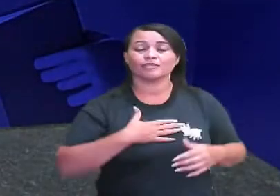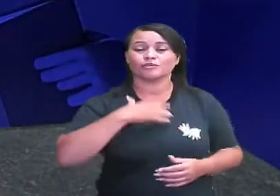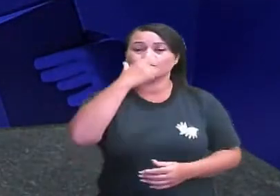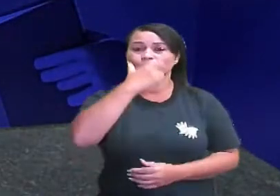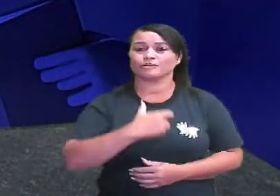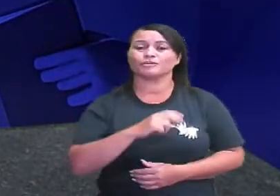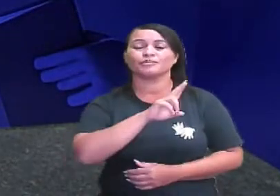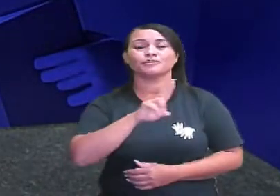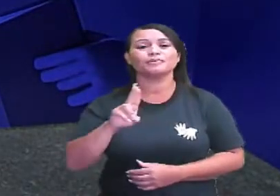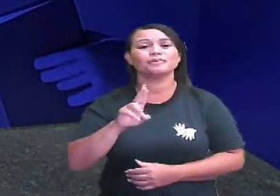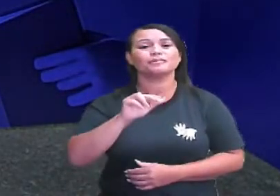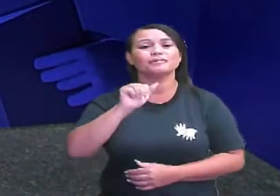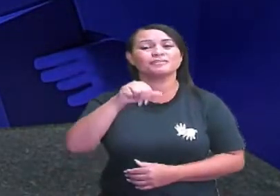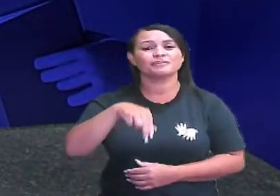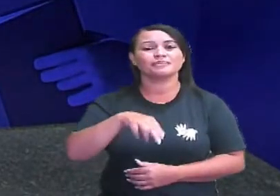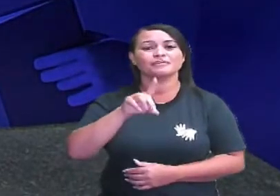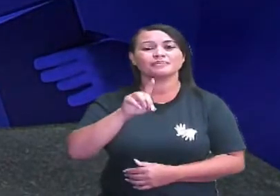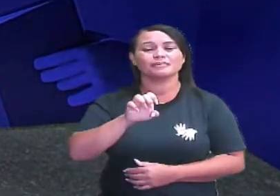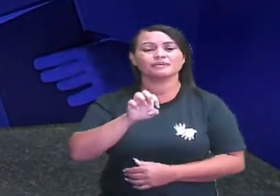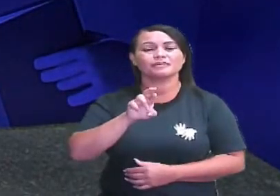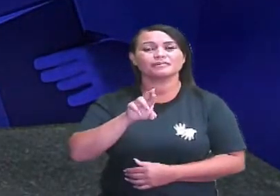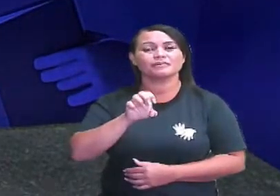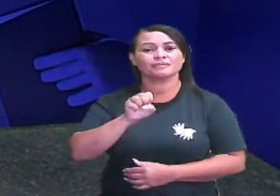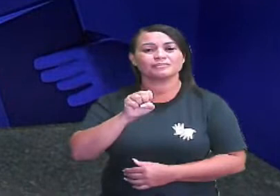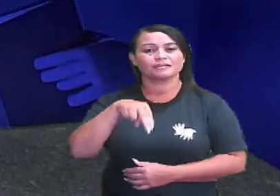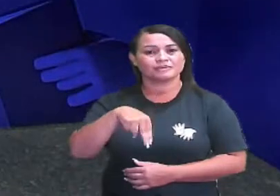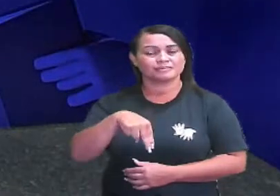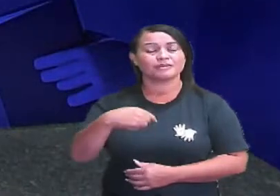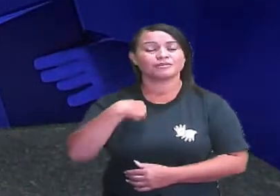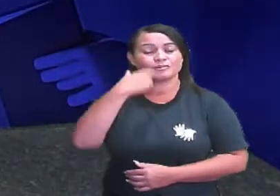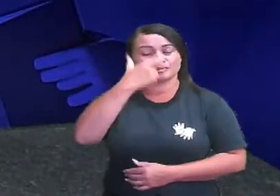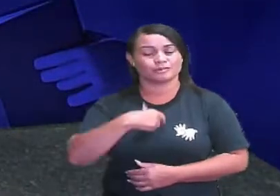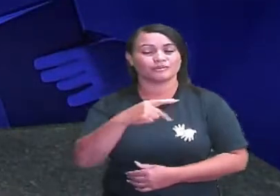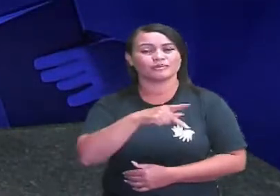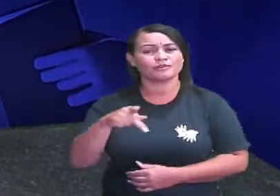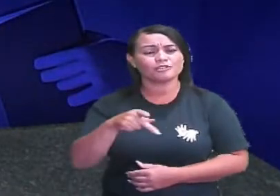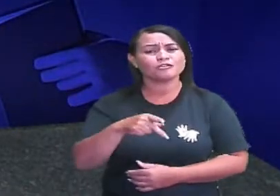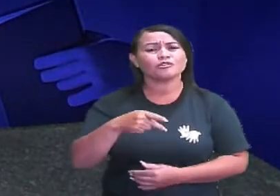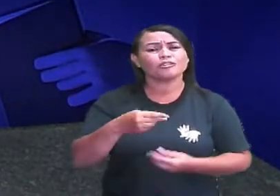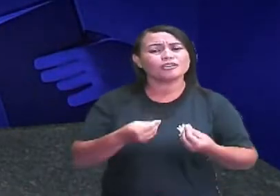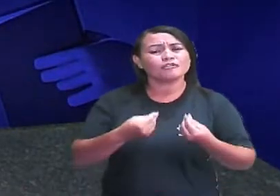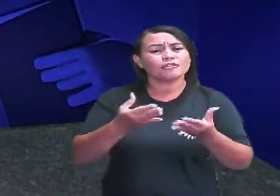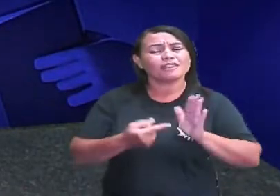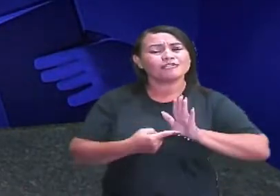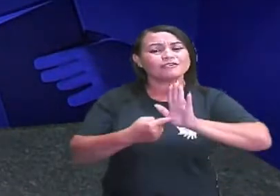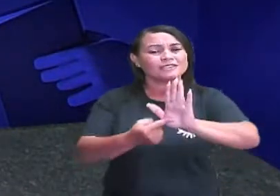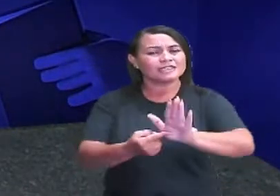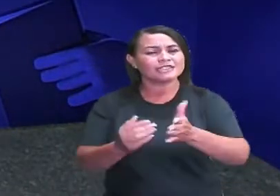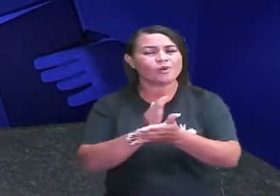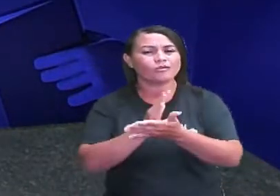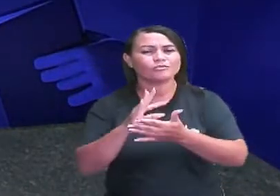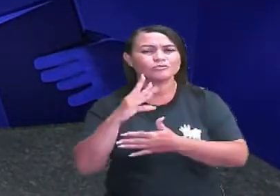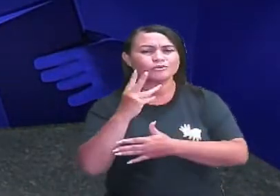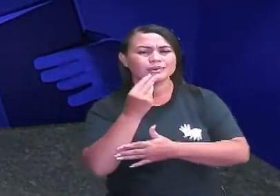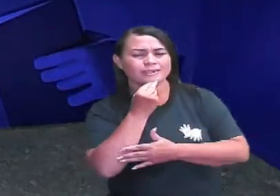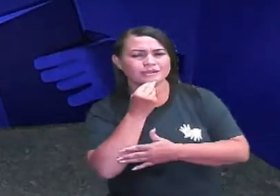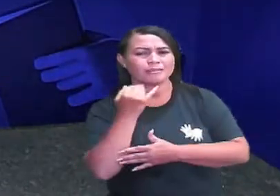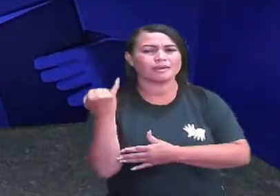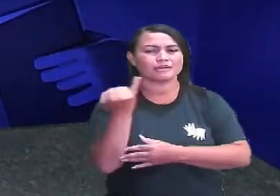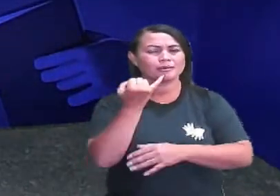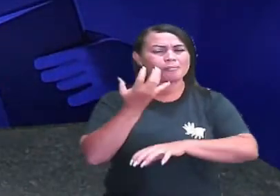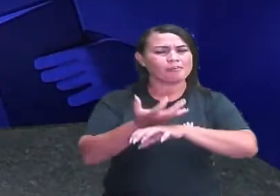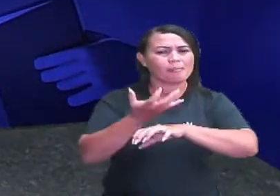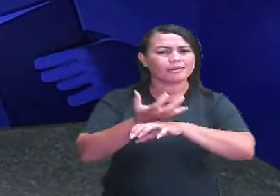chamo Anderson Rodrigues e sou o professor que trarei para vocês alguns conhecimentos a respeito dessa disciplina tão importante,